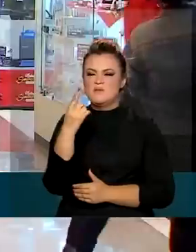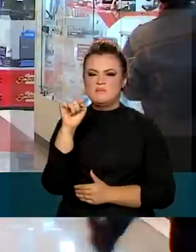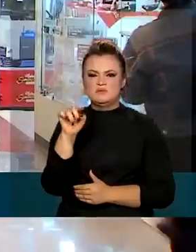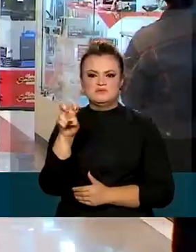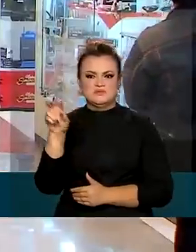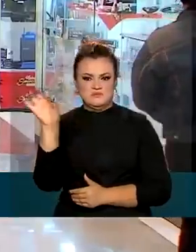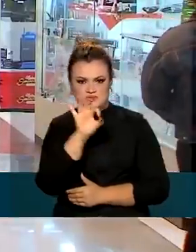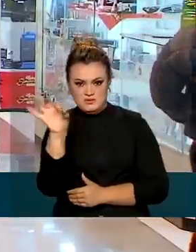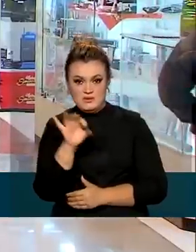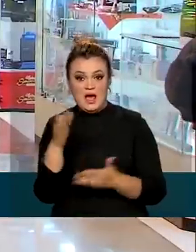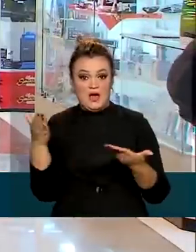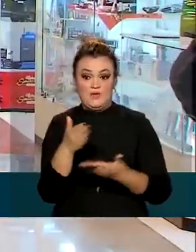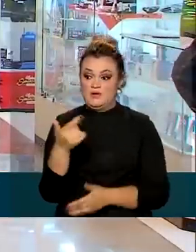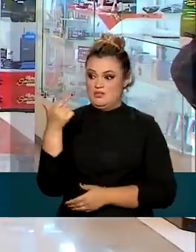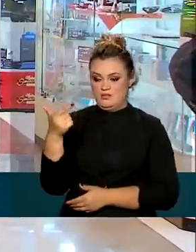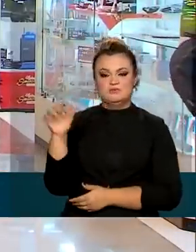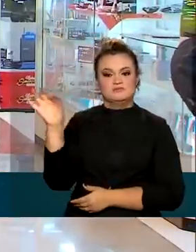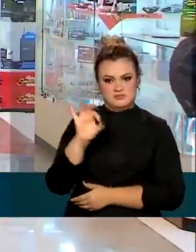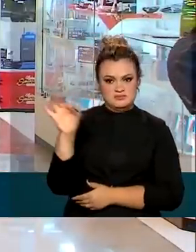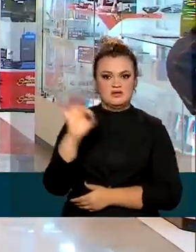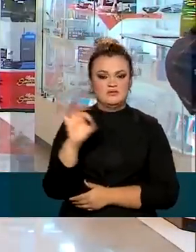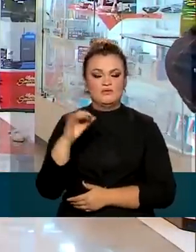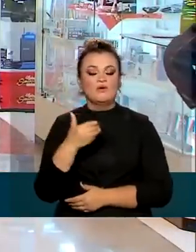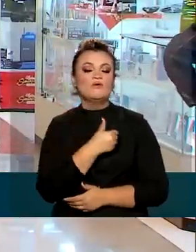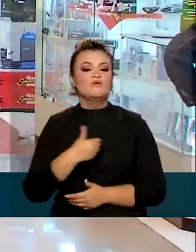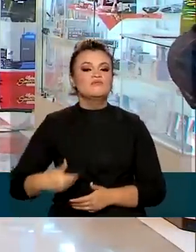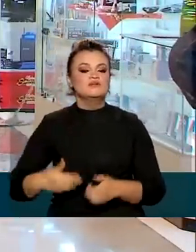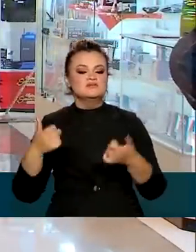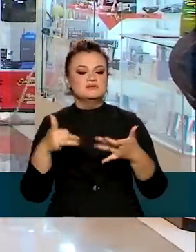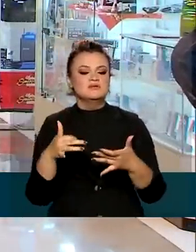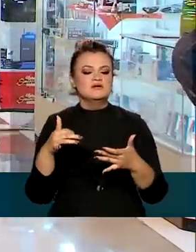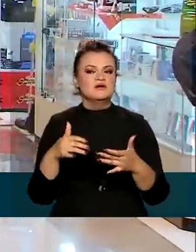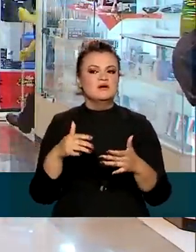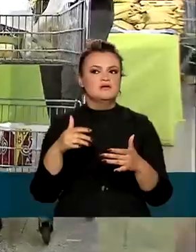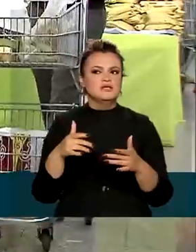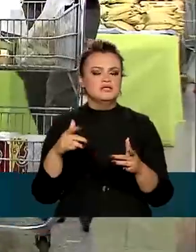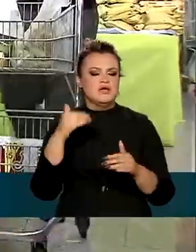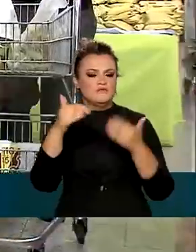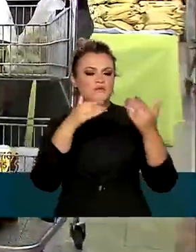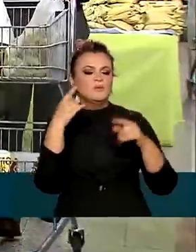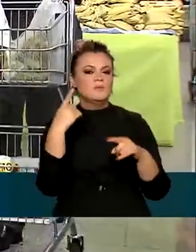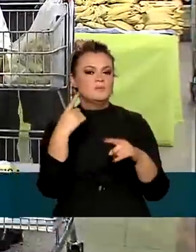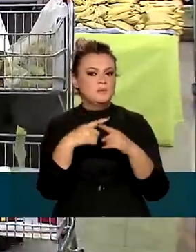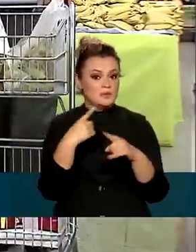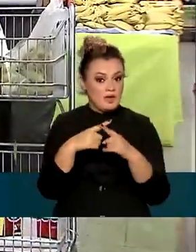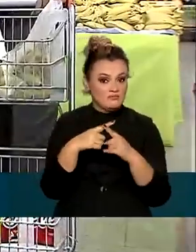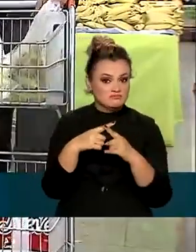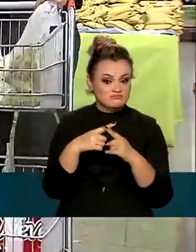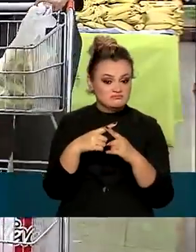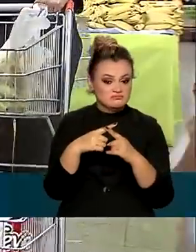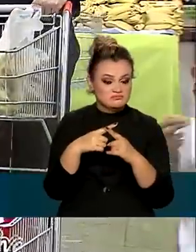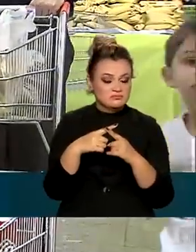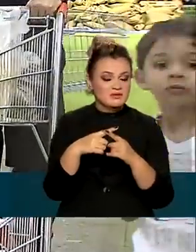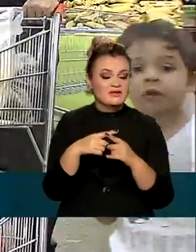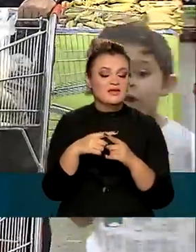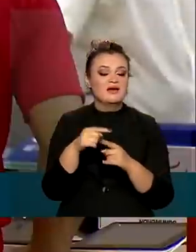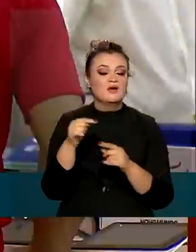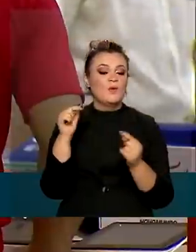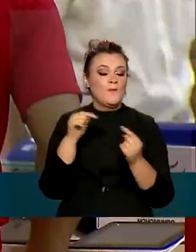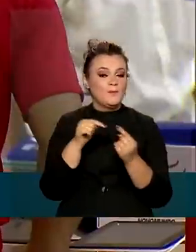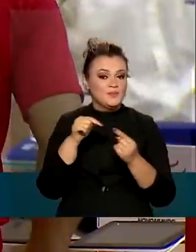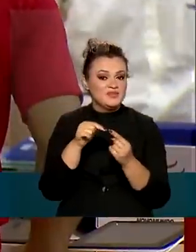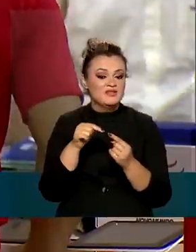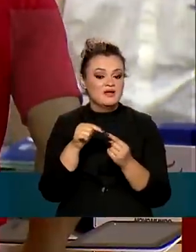Agora, é de 2%. Segundo o governo, entre outros fatores, a revisão positiva para o PIB está